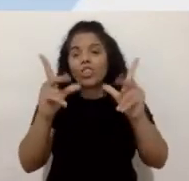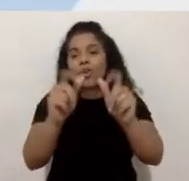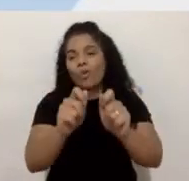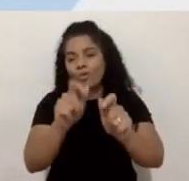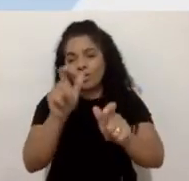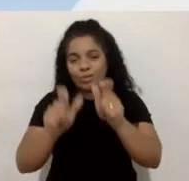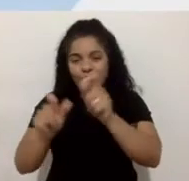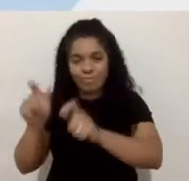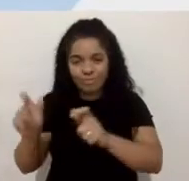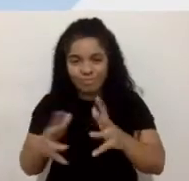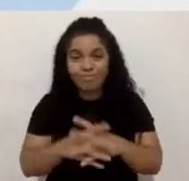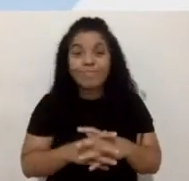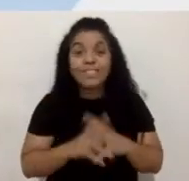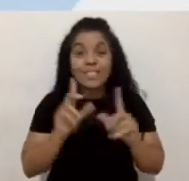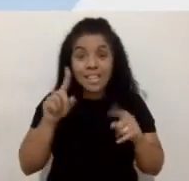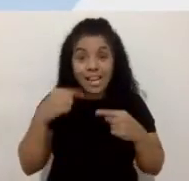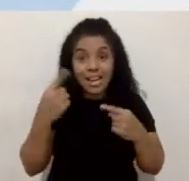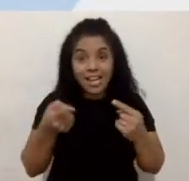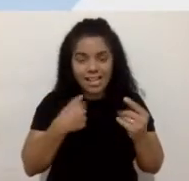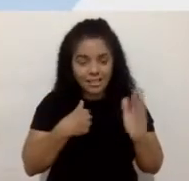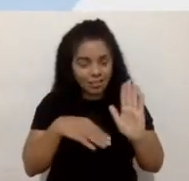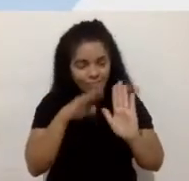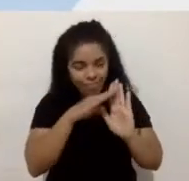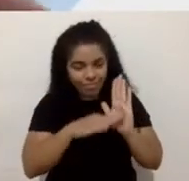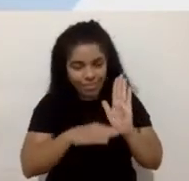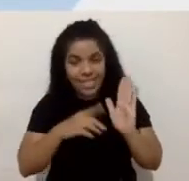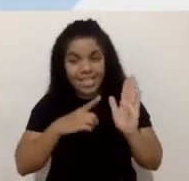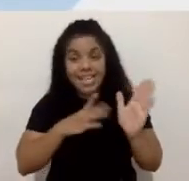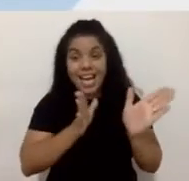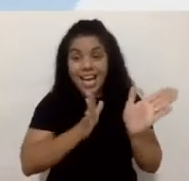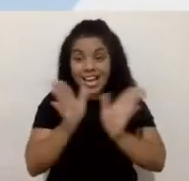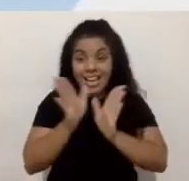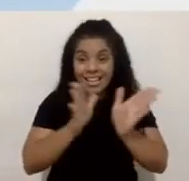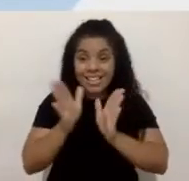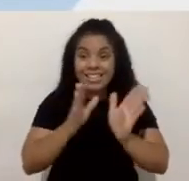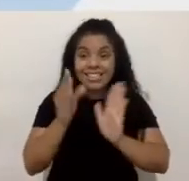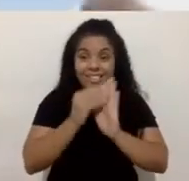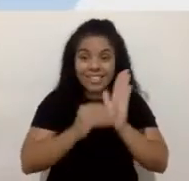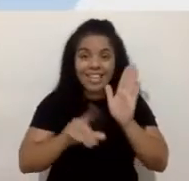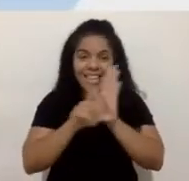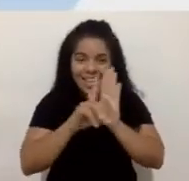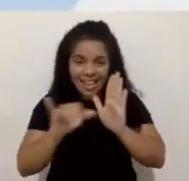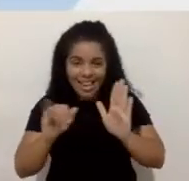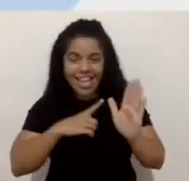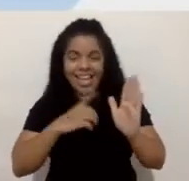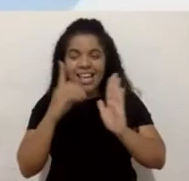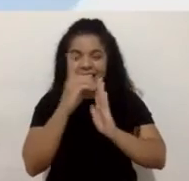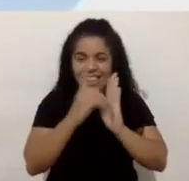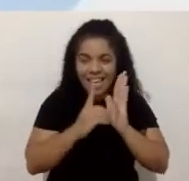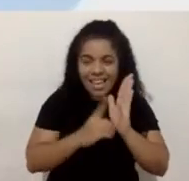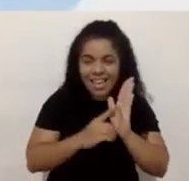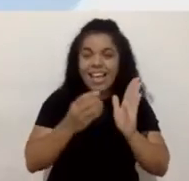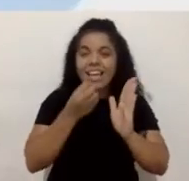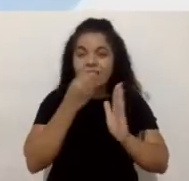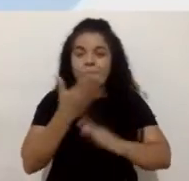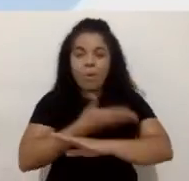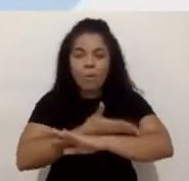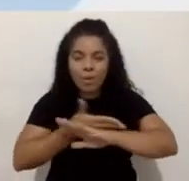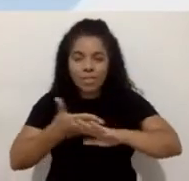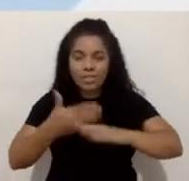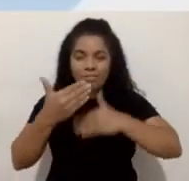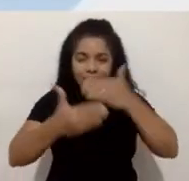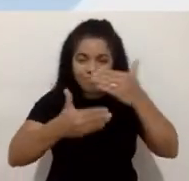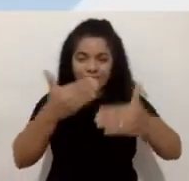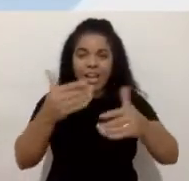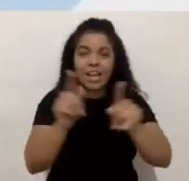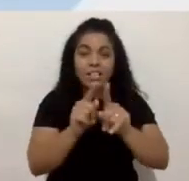além dos requisitos de acessibilidade que estão nessas leis, nesses decretos, nas boas práticas, né, além deles garantirem